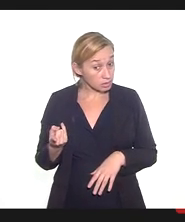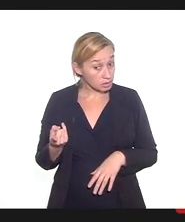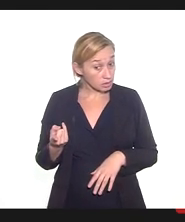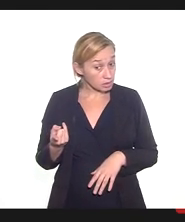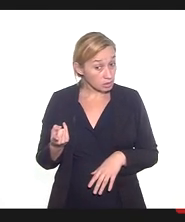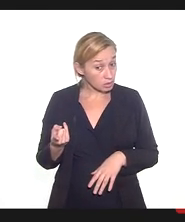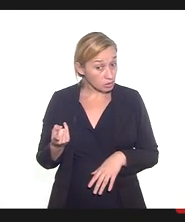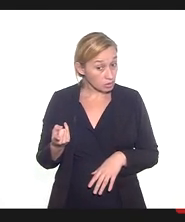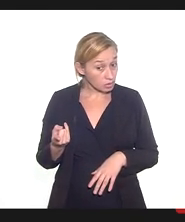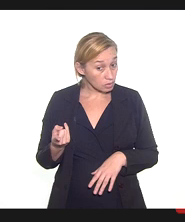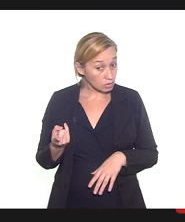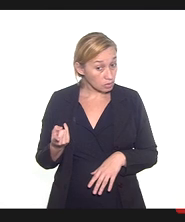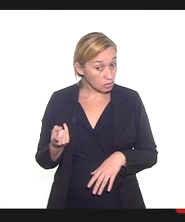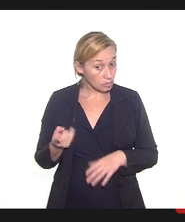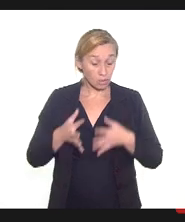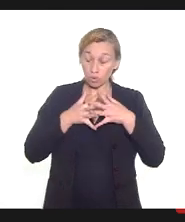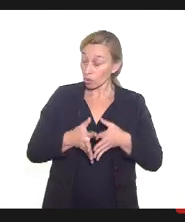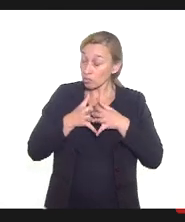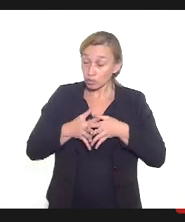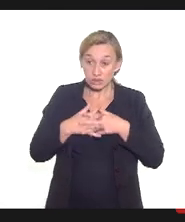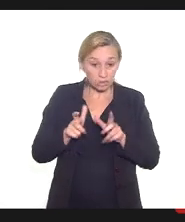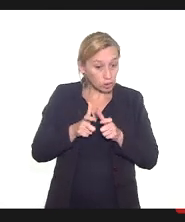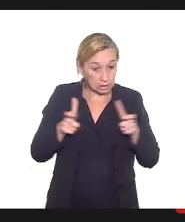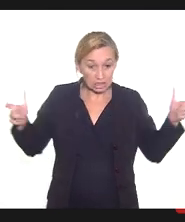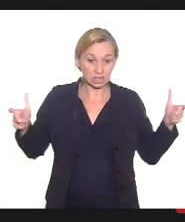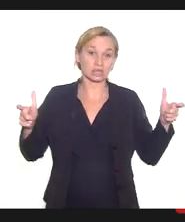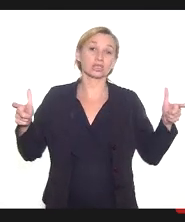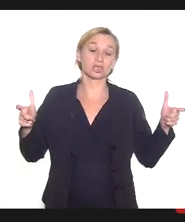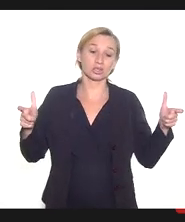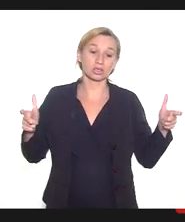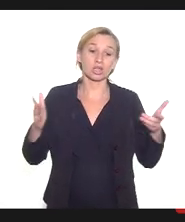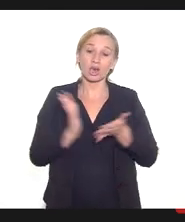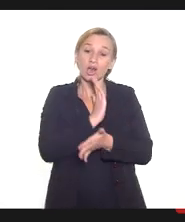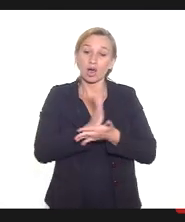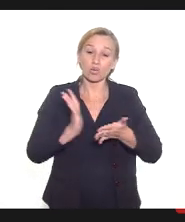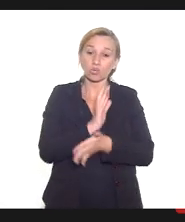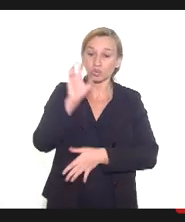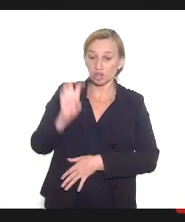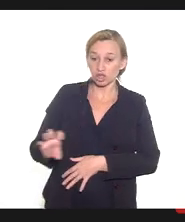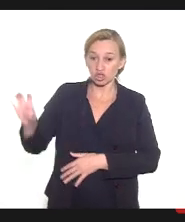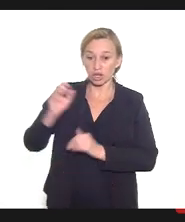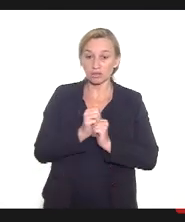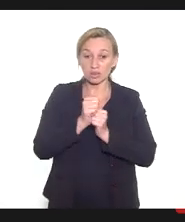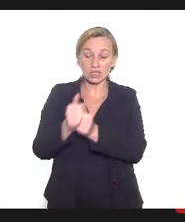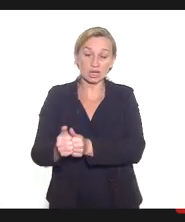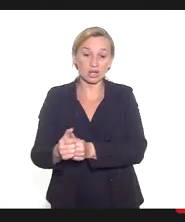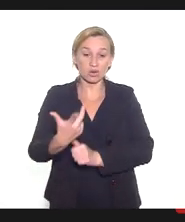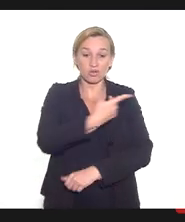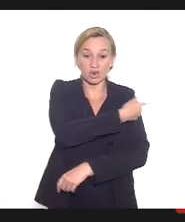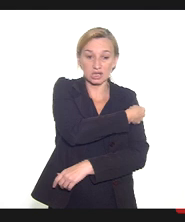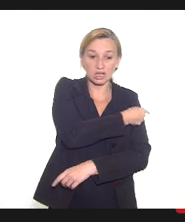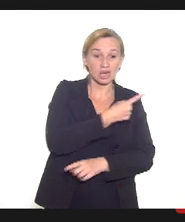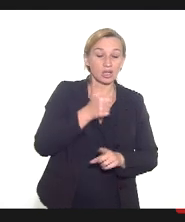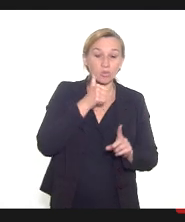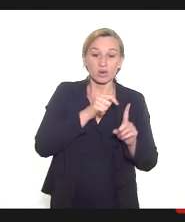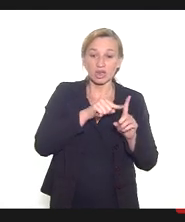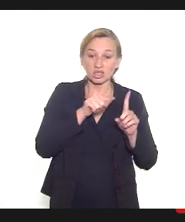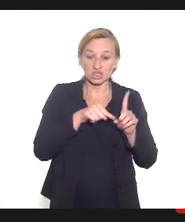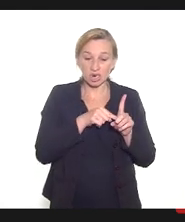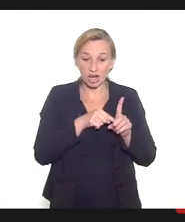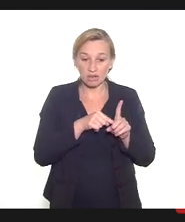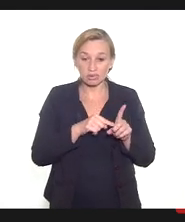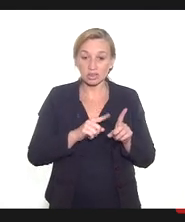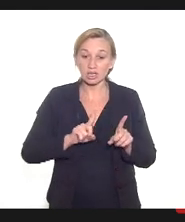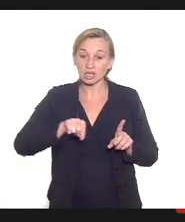com uma confusão enorme instaurada, porque alguns Estados seguiram vacinando gestantes e puérperas,